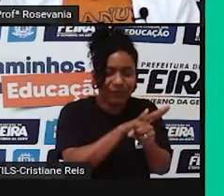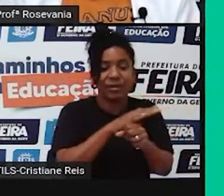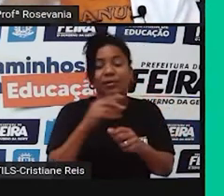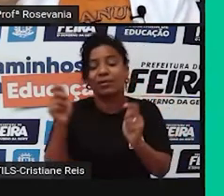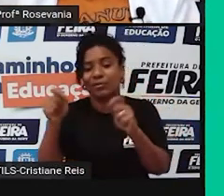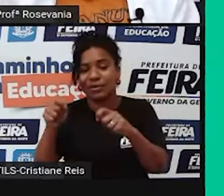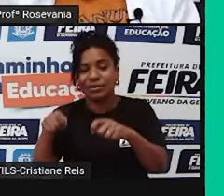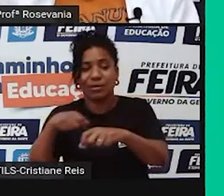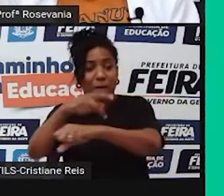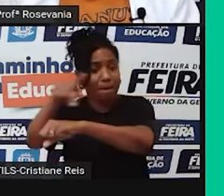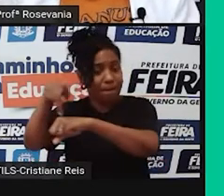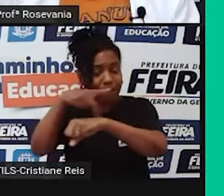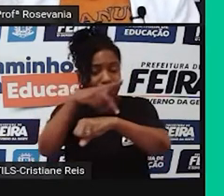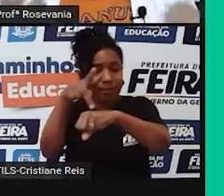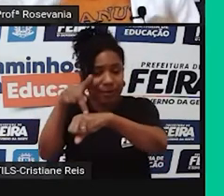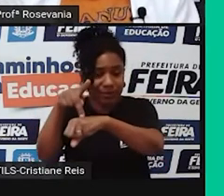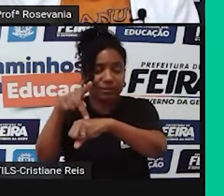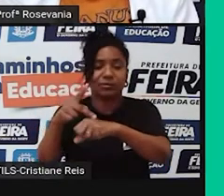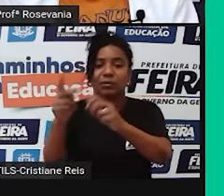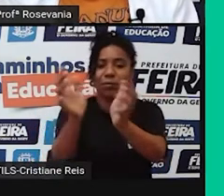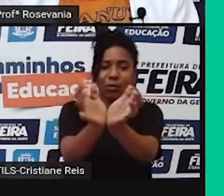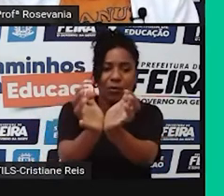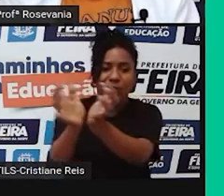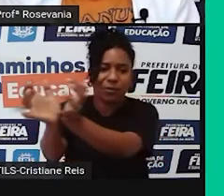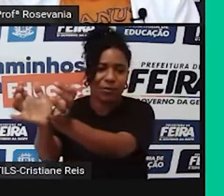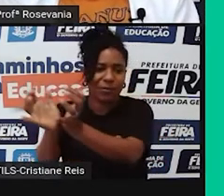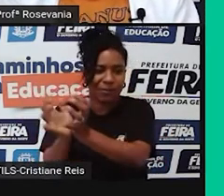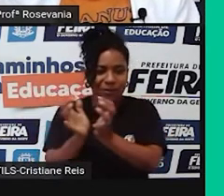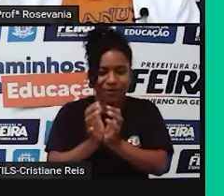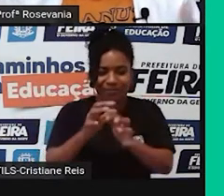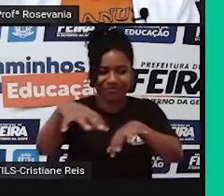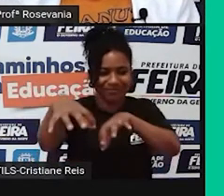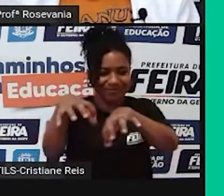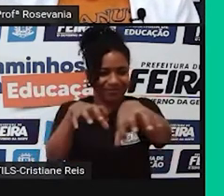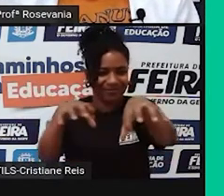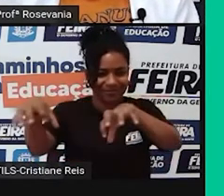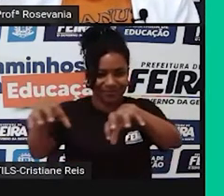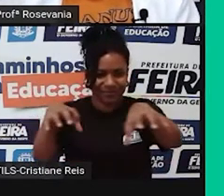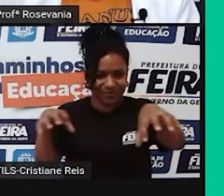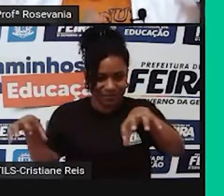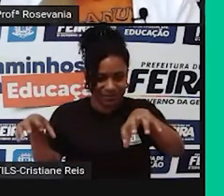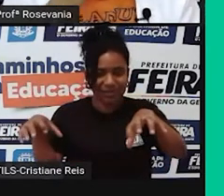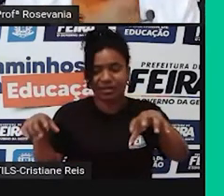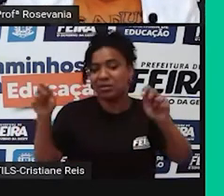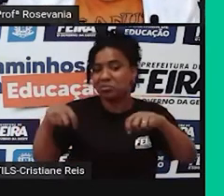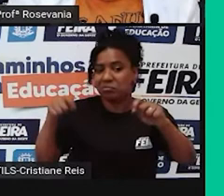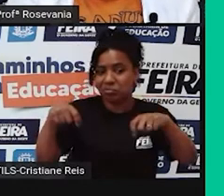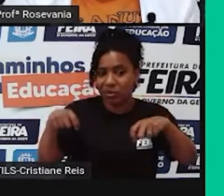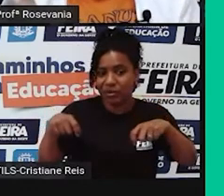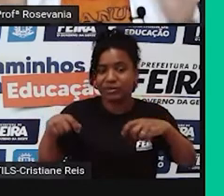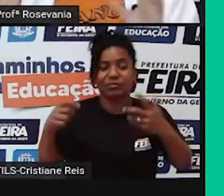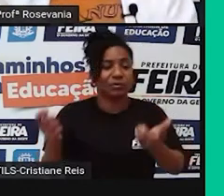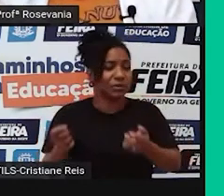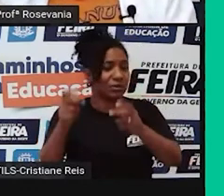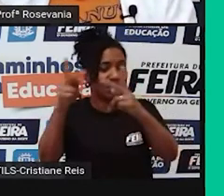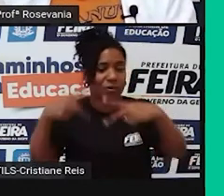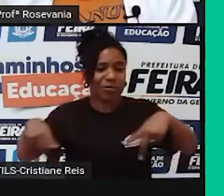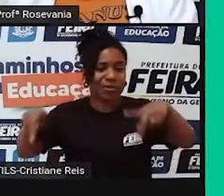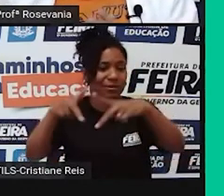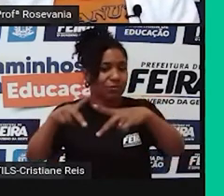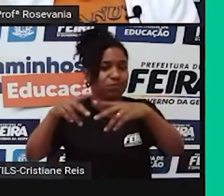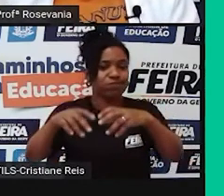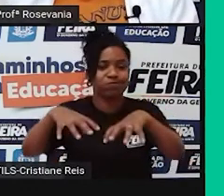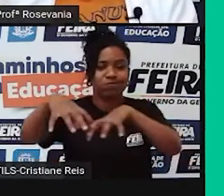populoso e bem povoado, como também pode ser o contrário, né, não bem povoado. Ele tem uma grande população e essa